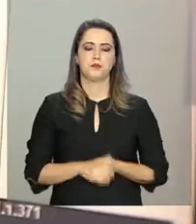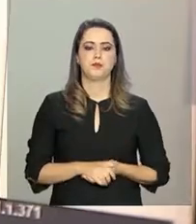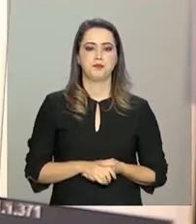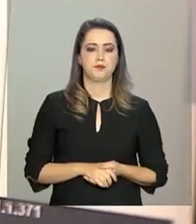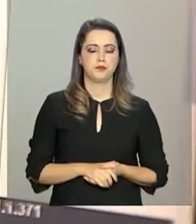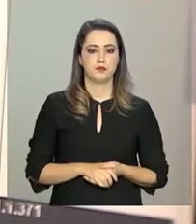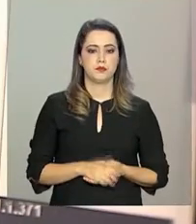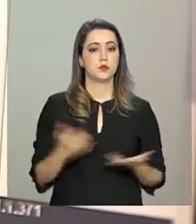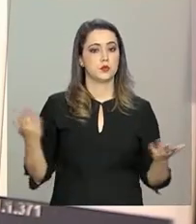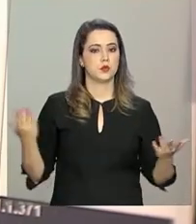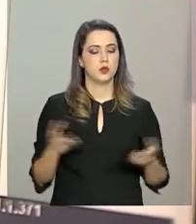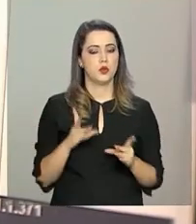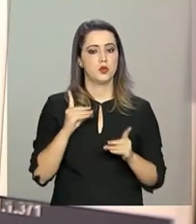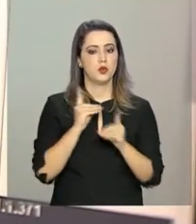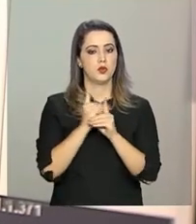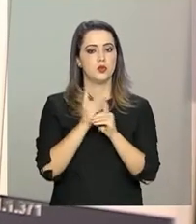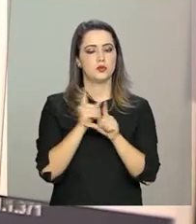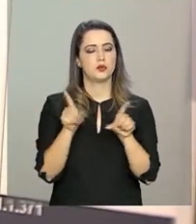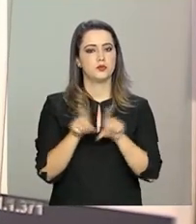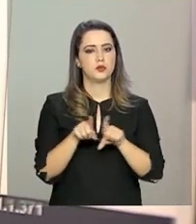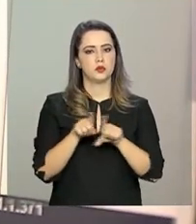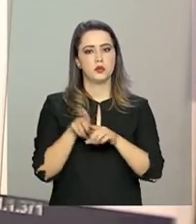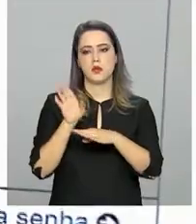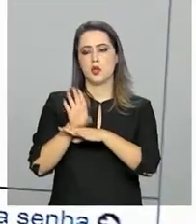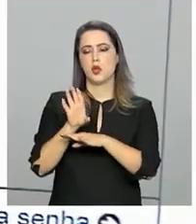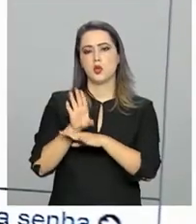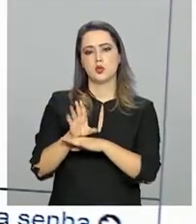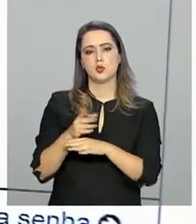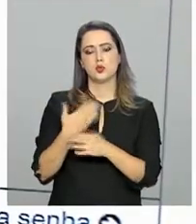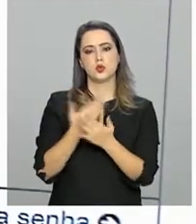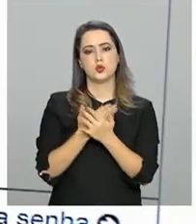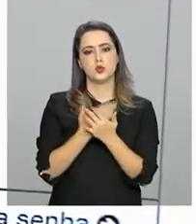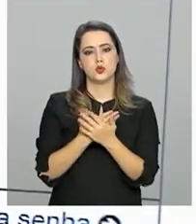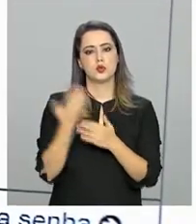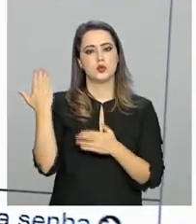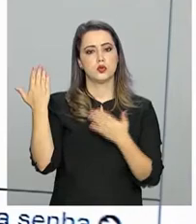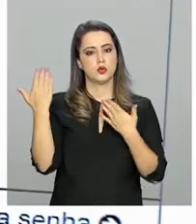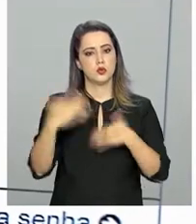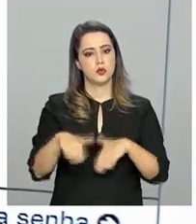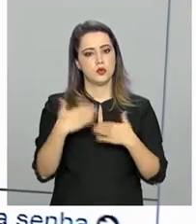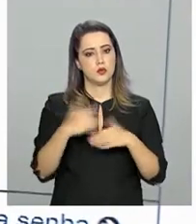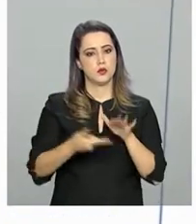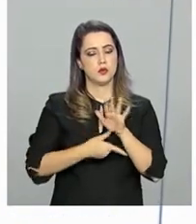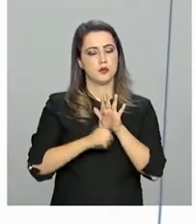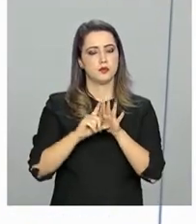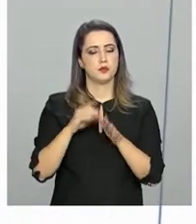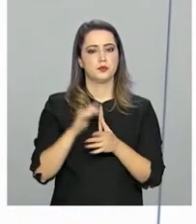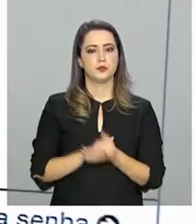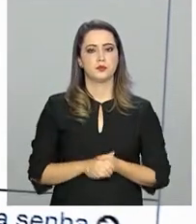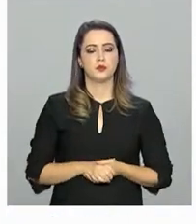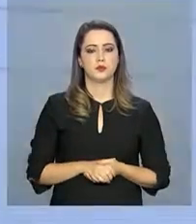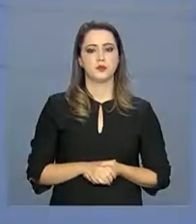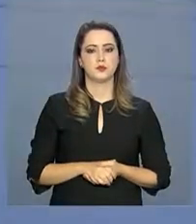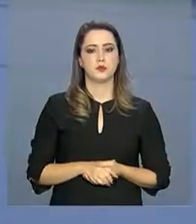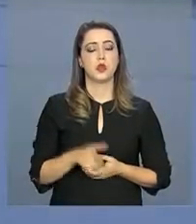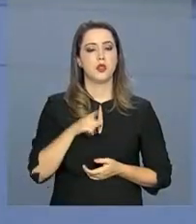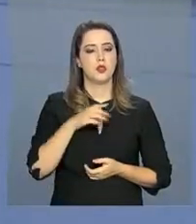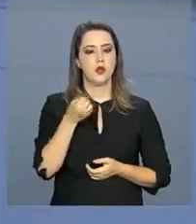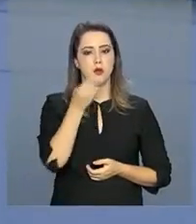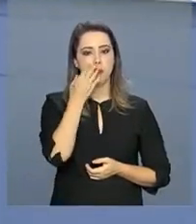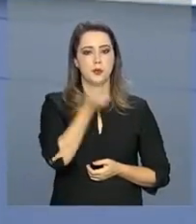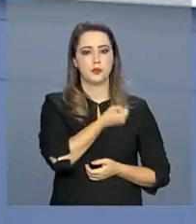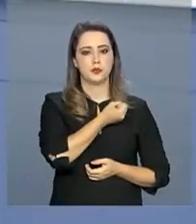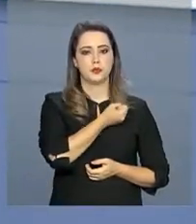portal, o candidato encontra também material de apoio para estudos e provas de edições anteriores. E para ter uma boa